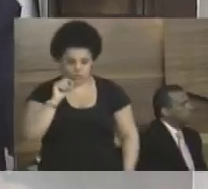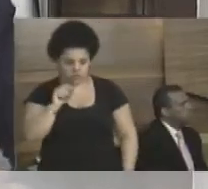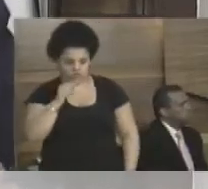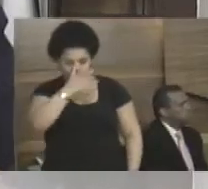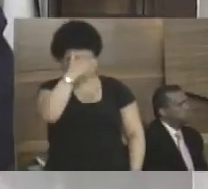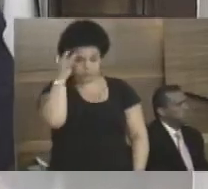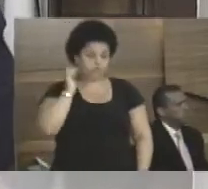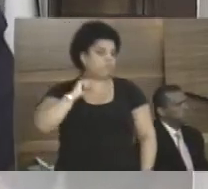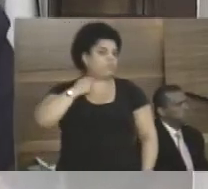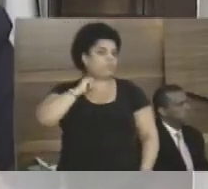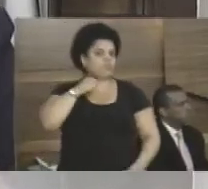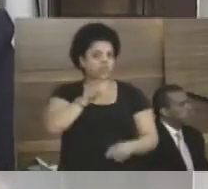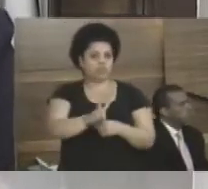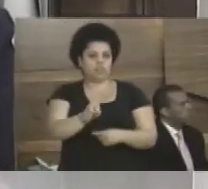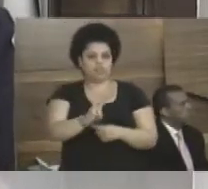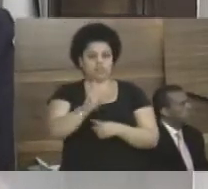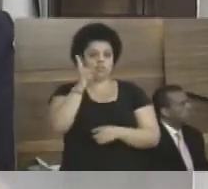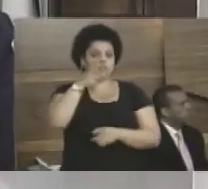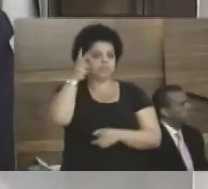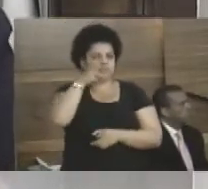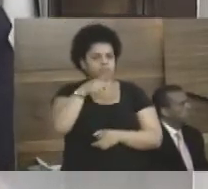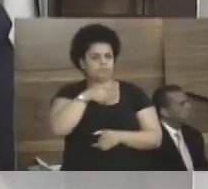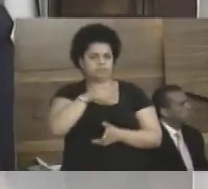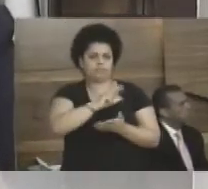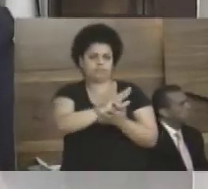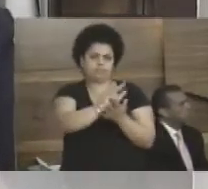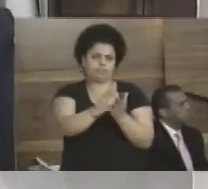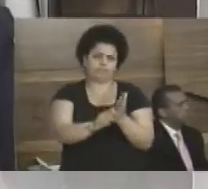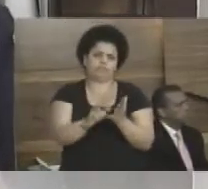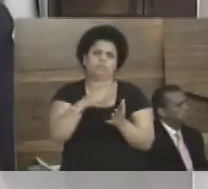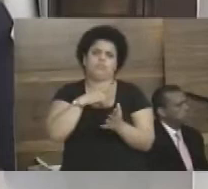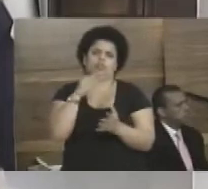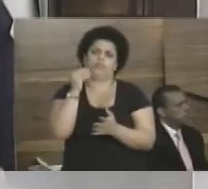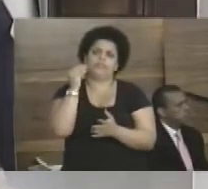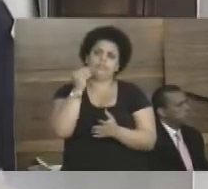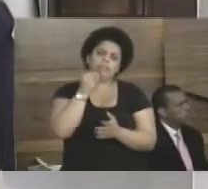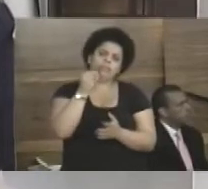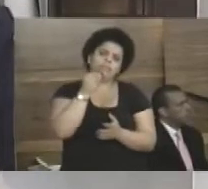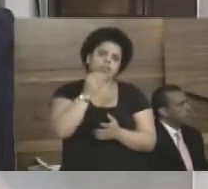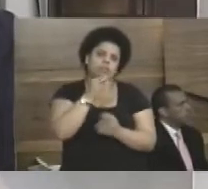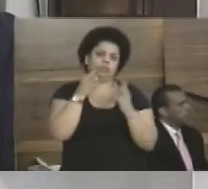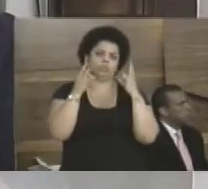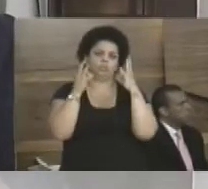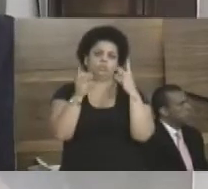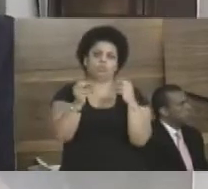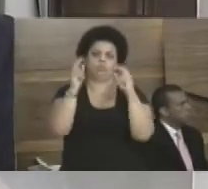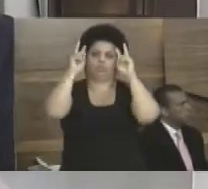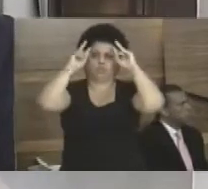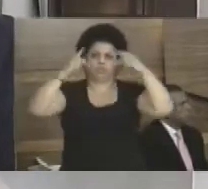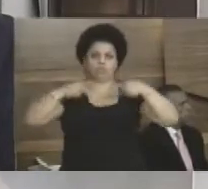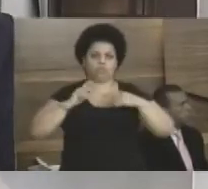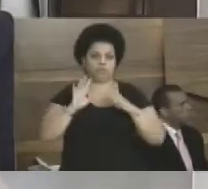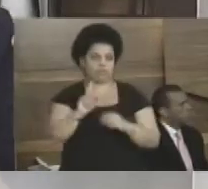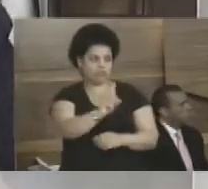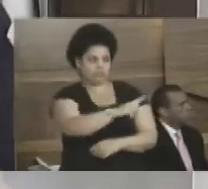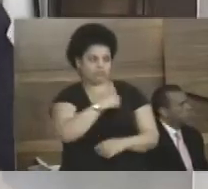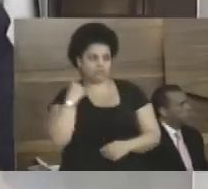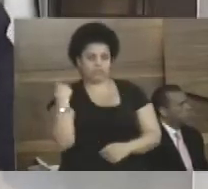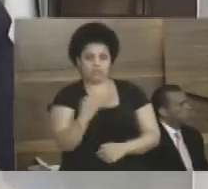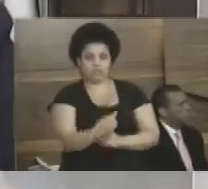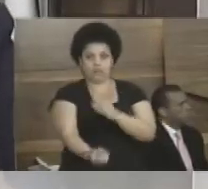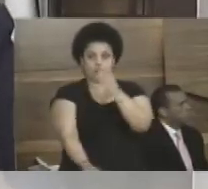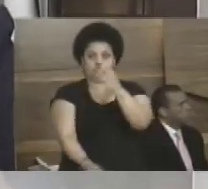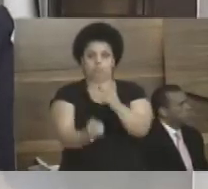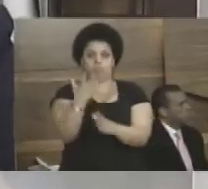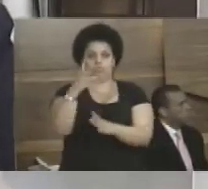legislador, o vereador, ele tem muitas falhas como qualquer outro ser humano. Mas nós fazemos leis. Então, o mínimo que